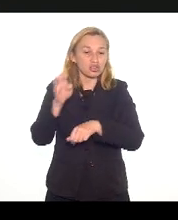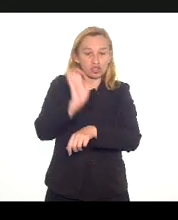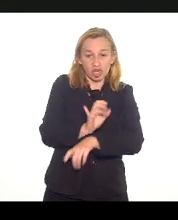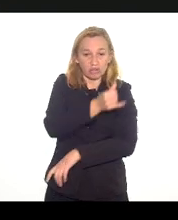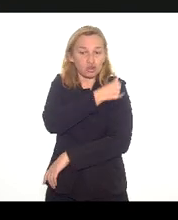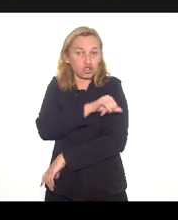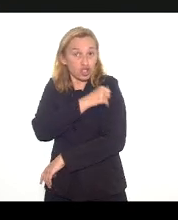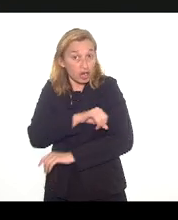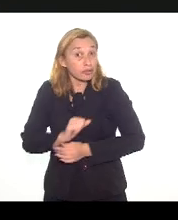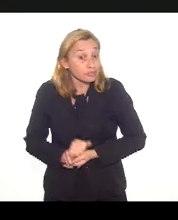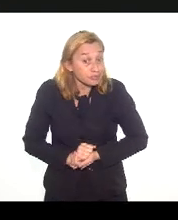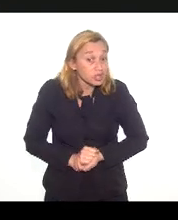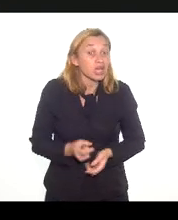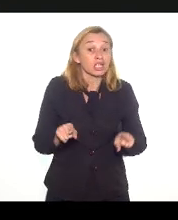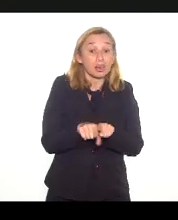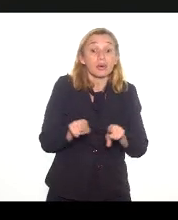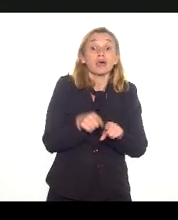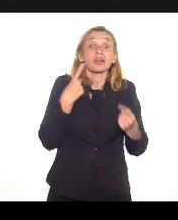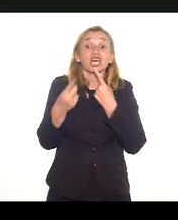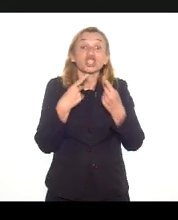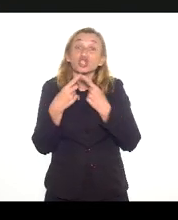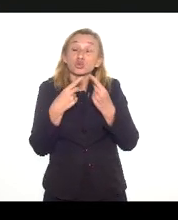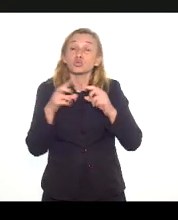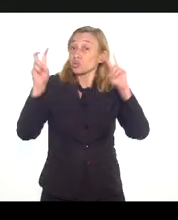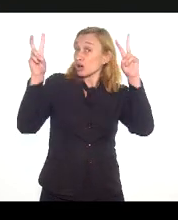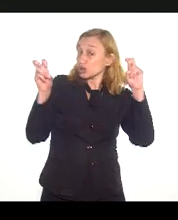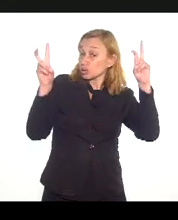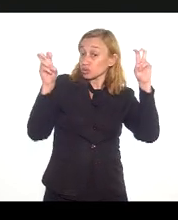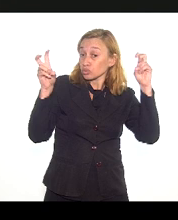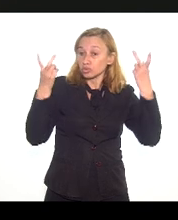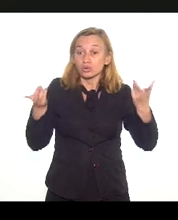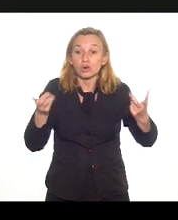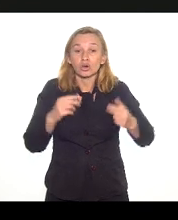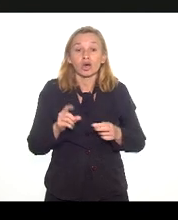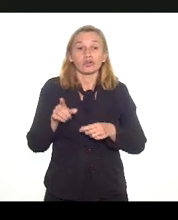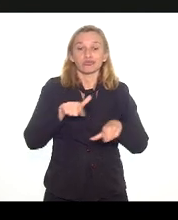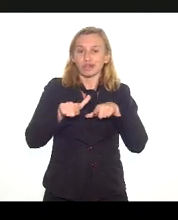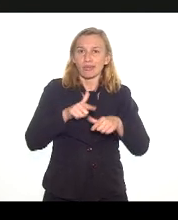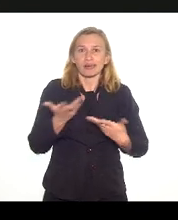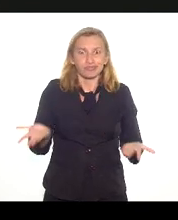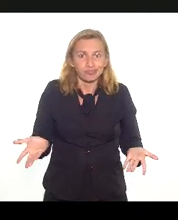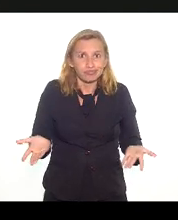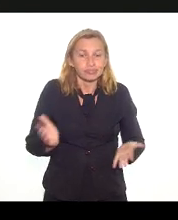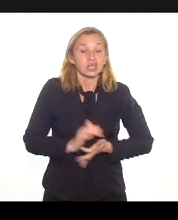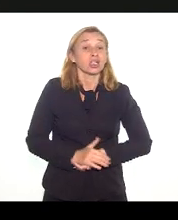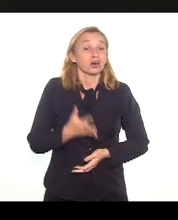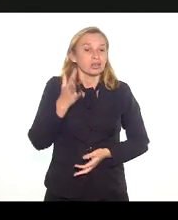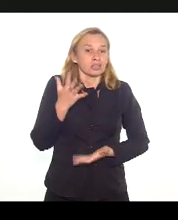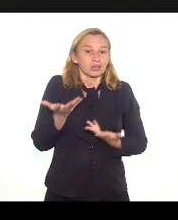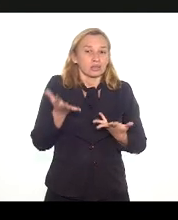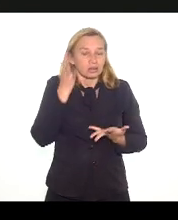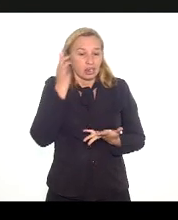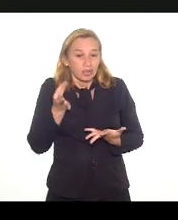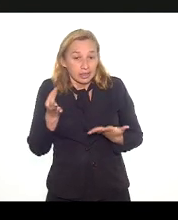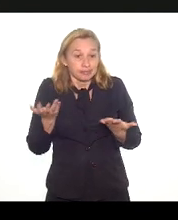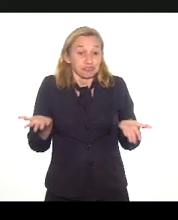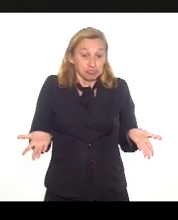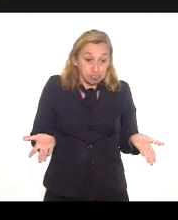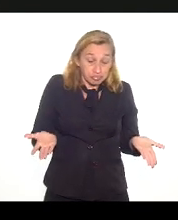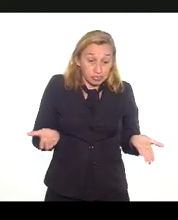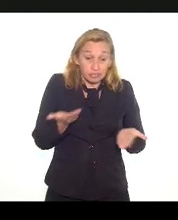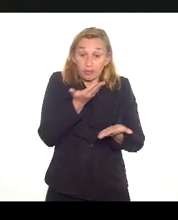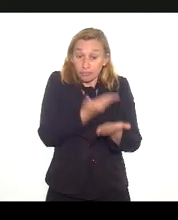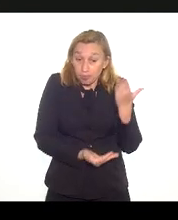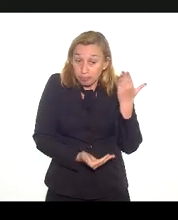e, principalmente, para quem discute a questão do emprego. Então, gente está meio sem saber, com certeza, a